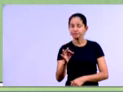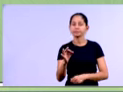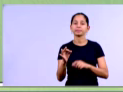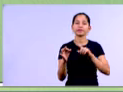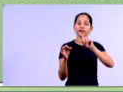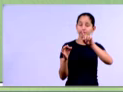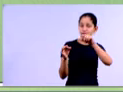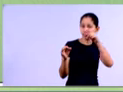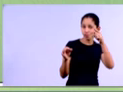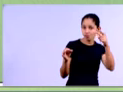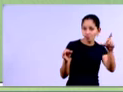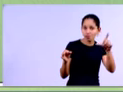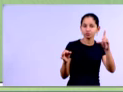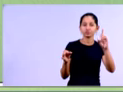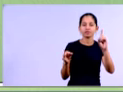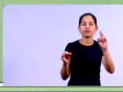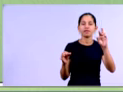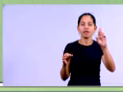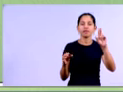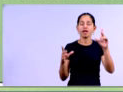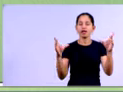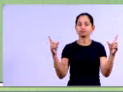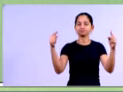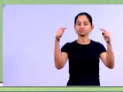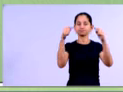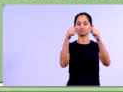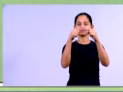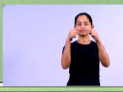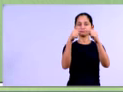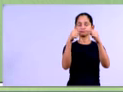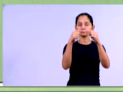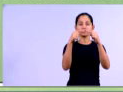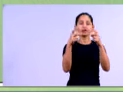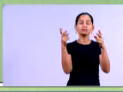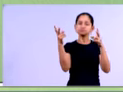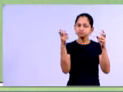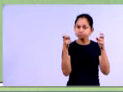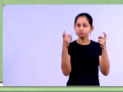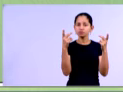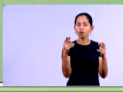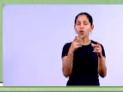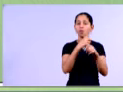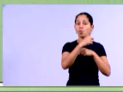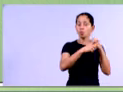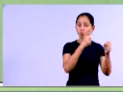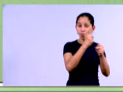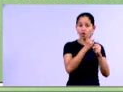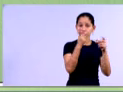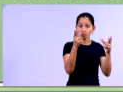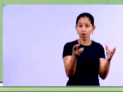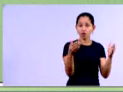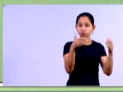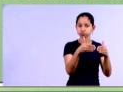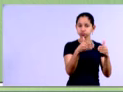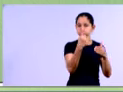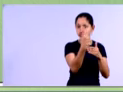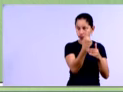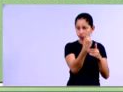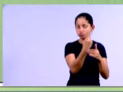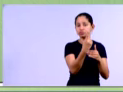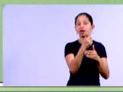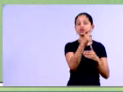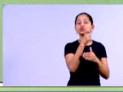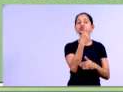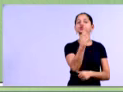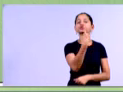patrimonial. Então se você pegar o total do lucro líquido naquele exercício que você está observando e dividir pelo total do patrimônio líquido, você vai achar o